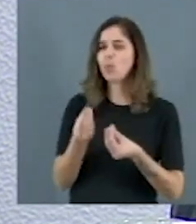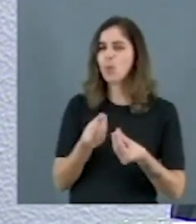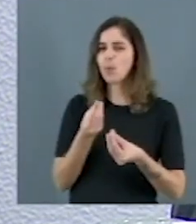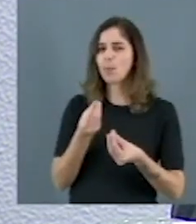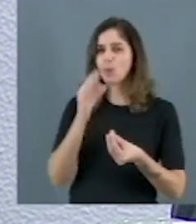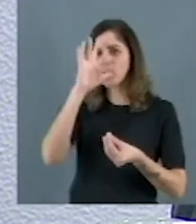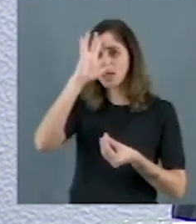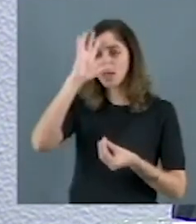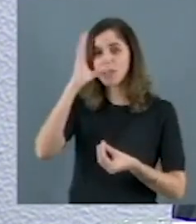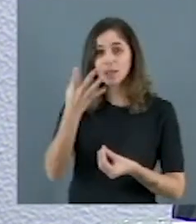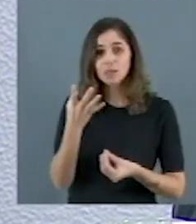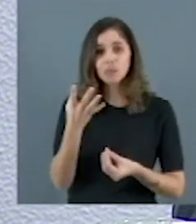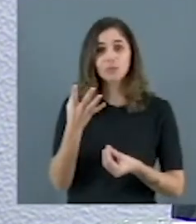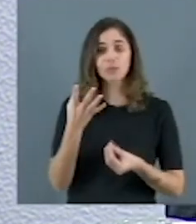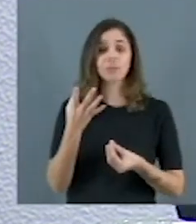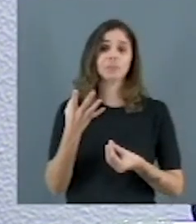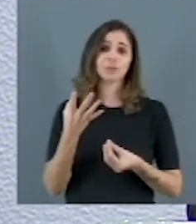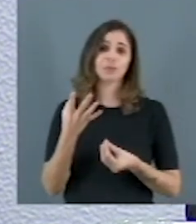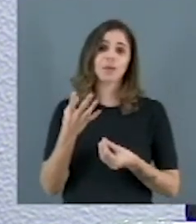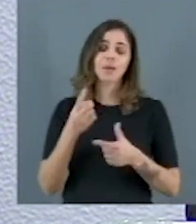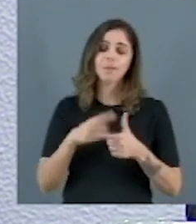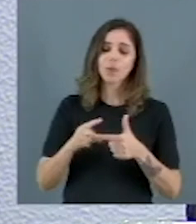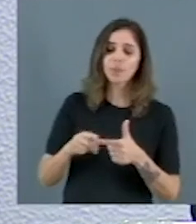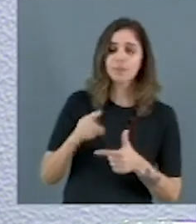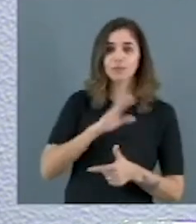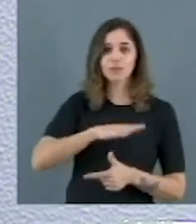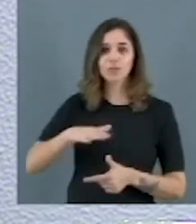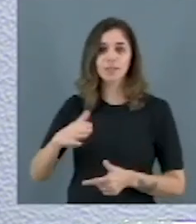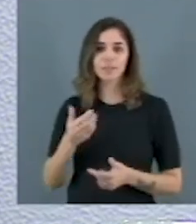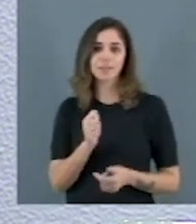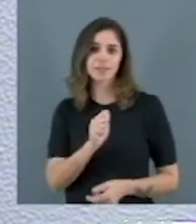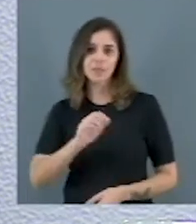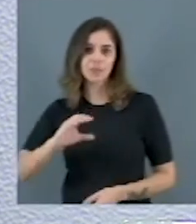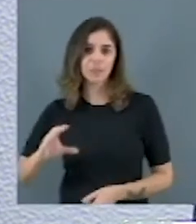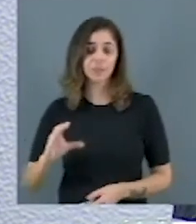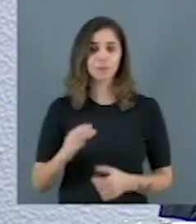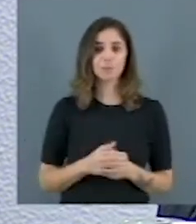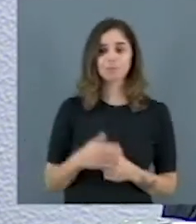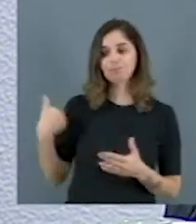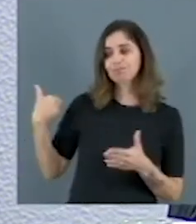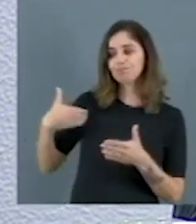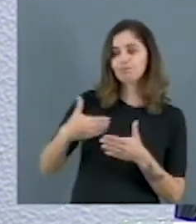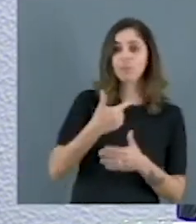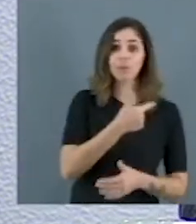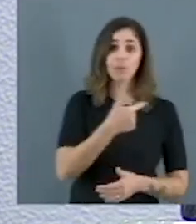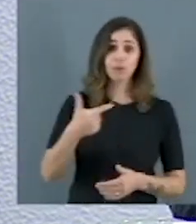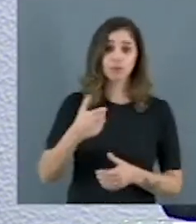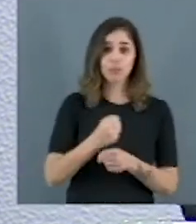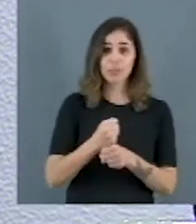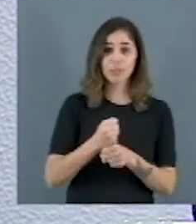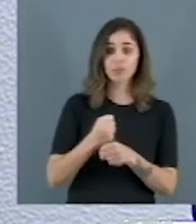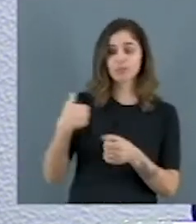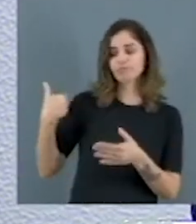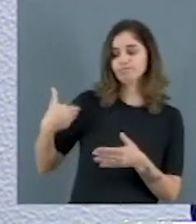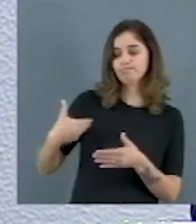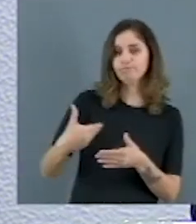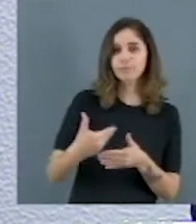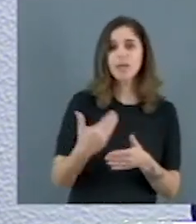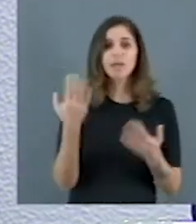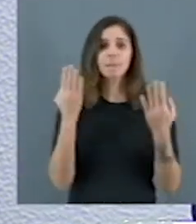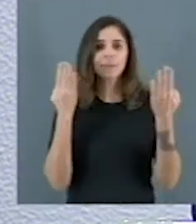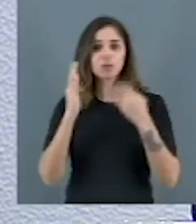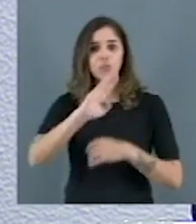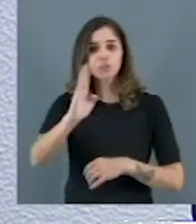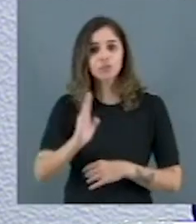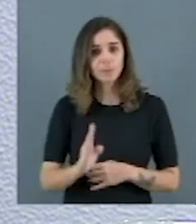discussões relacionadas à criança e adolescente. Nos últimos 22 anos, senhoras e senhores, a psicologia brasileira